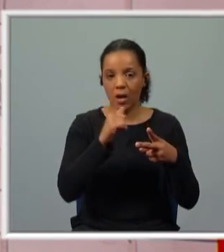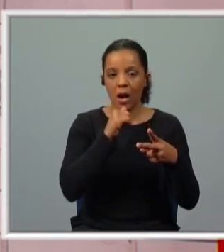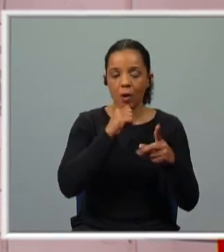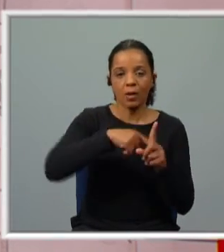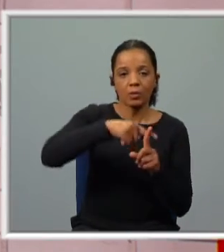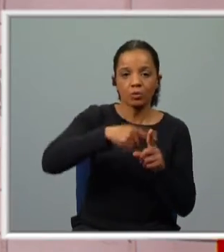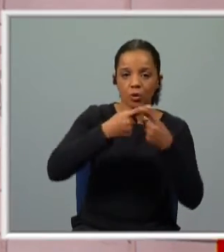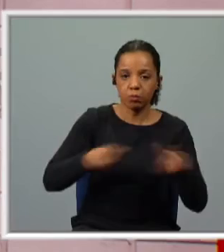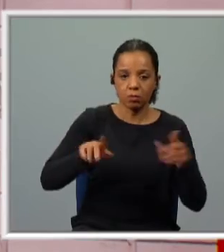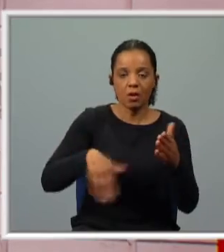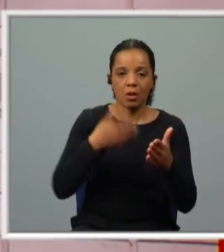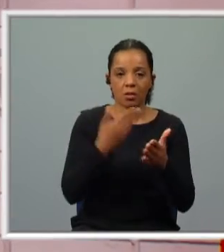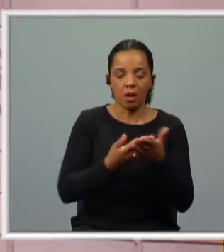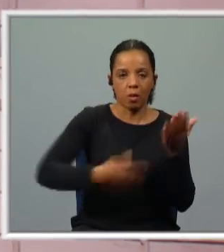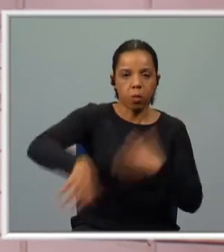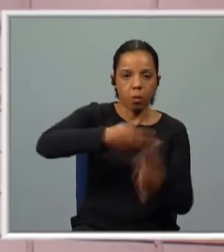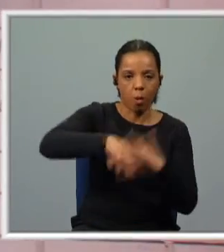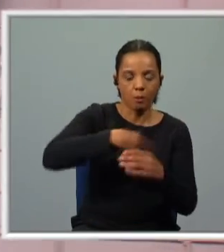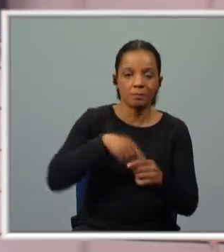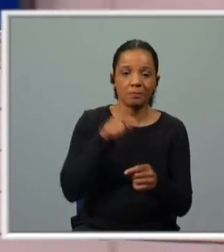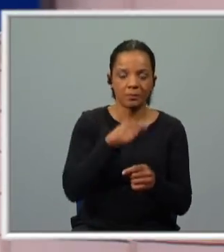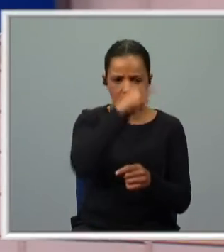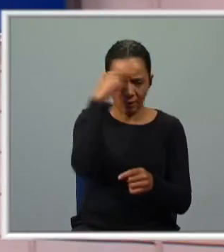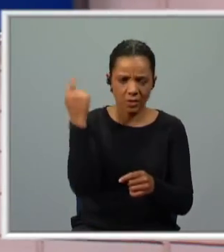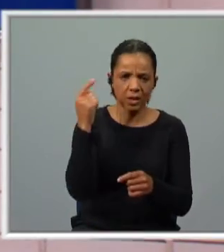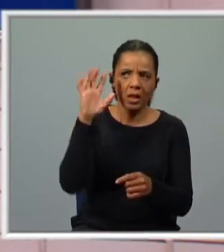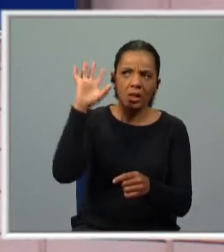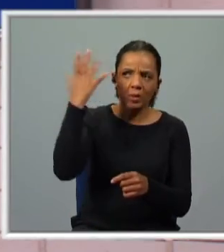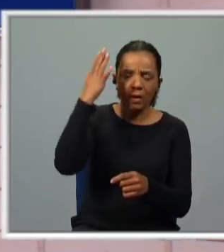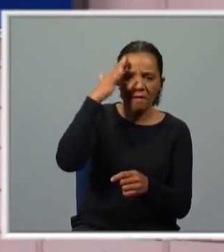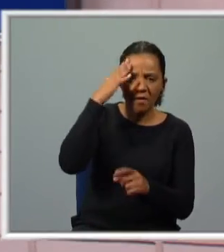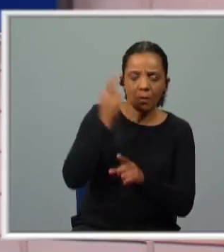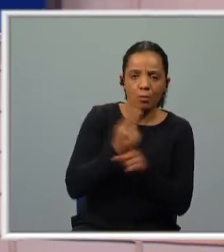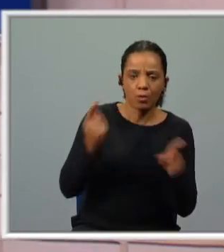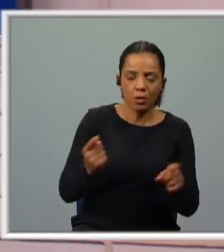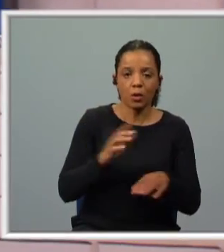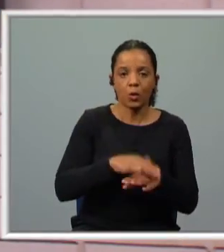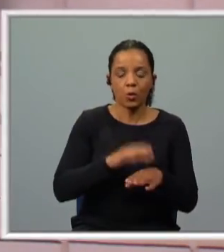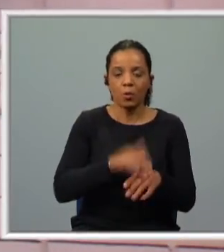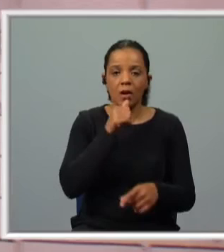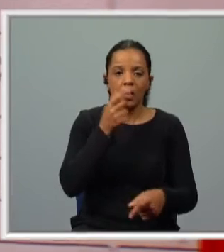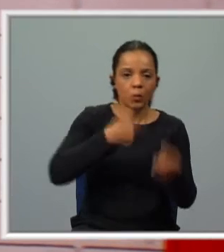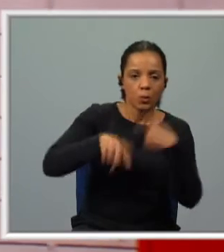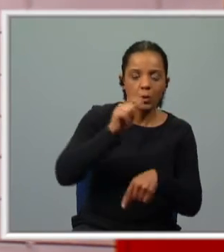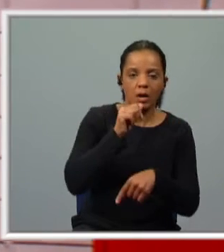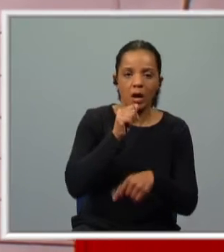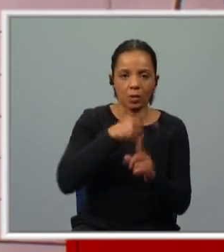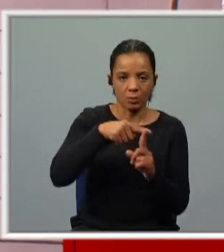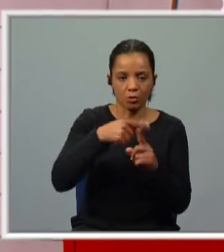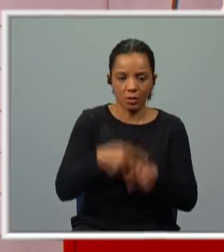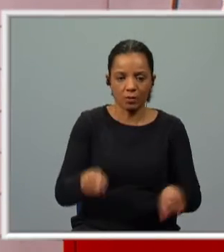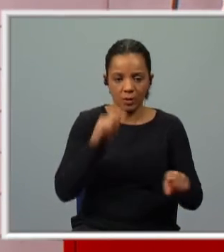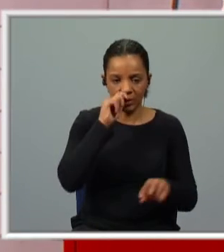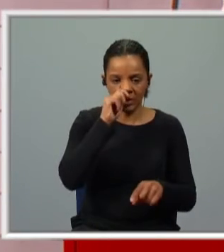temperaturas. Naquele local, é mais difícil prever o tempo, por ser uma zona de confluência de correntes e de águas com temperaturas